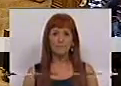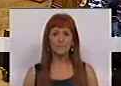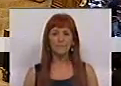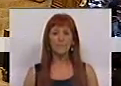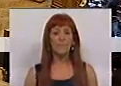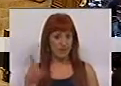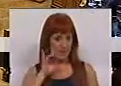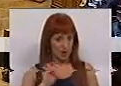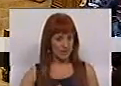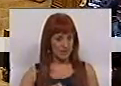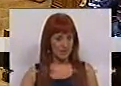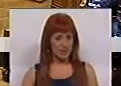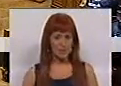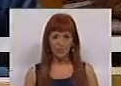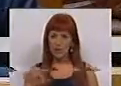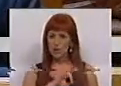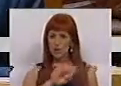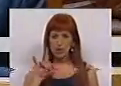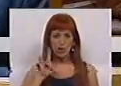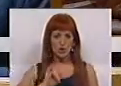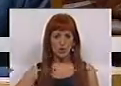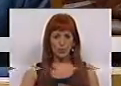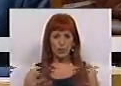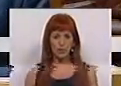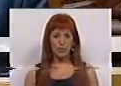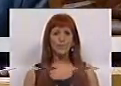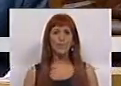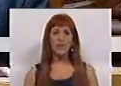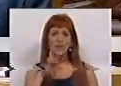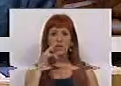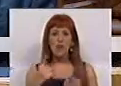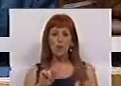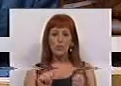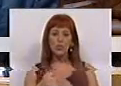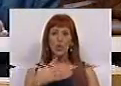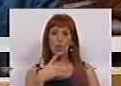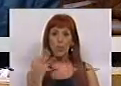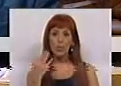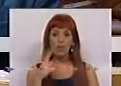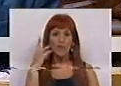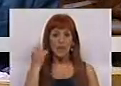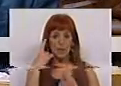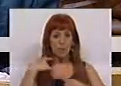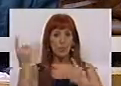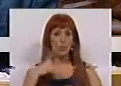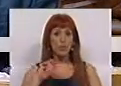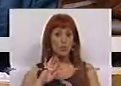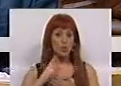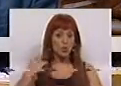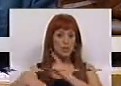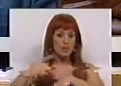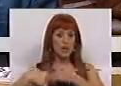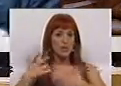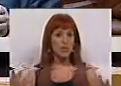Sr. Presidente, Srs. e Srs. Deputados, Se algo mudou radicalmente na vida pública portuguesa nos últimos